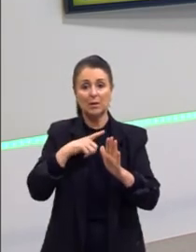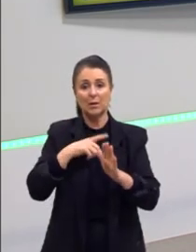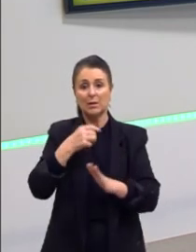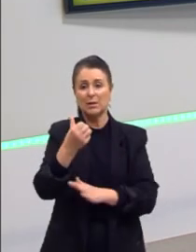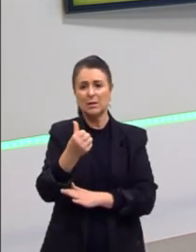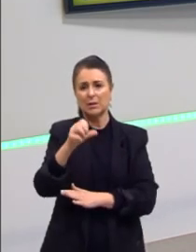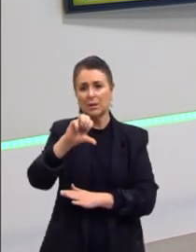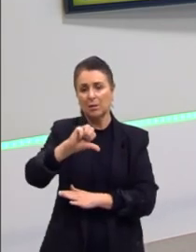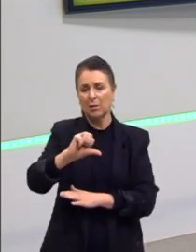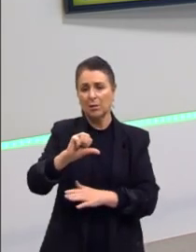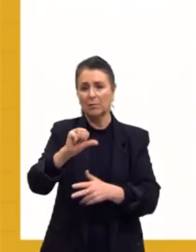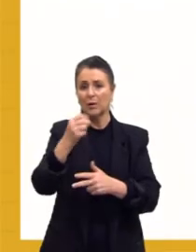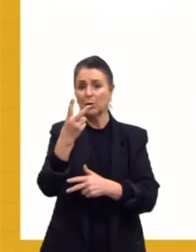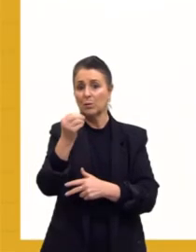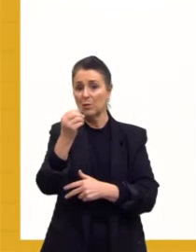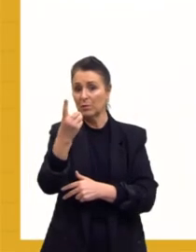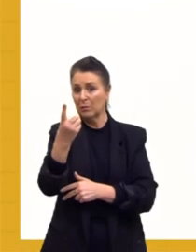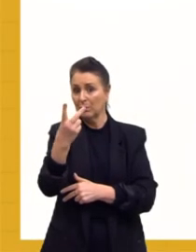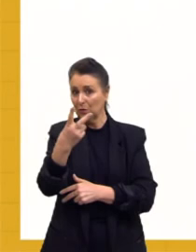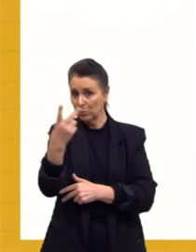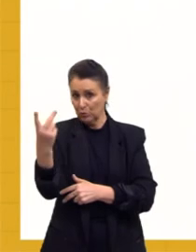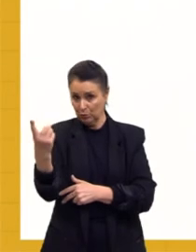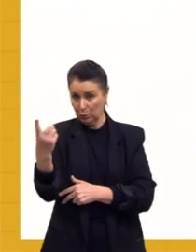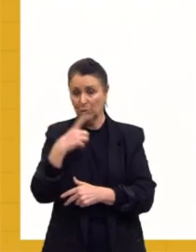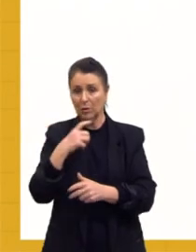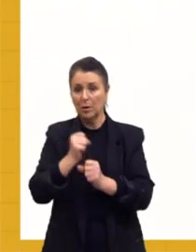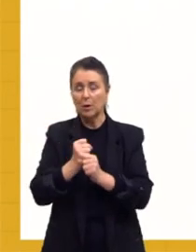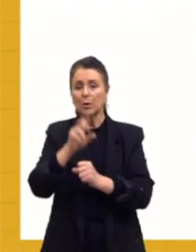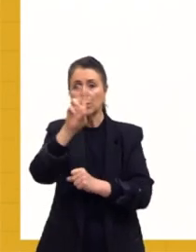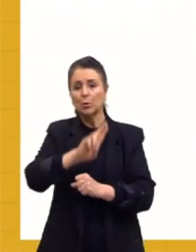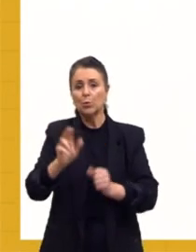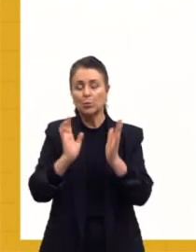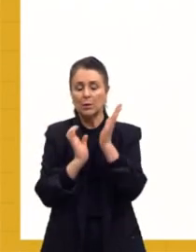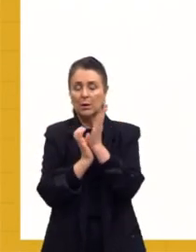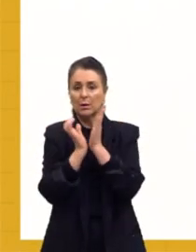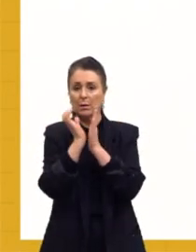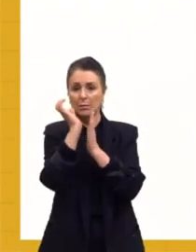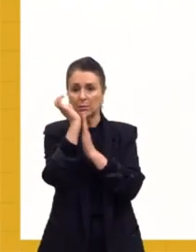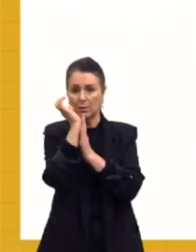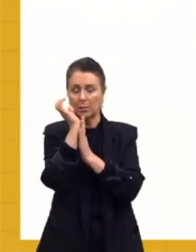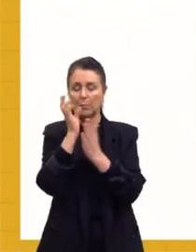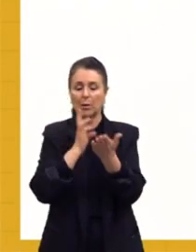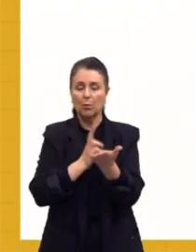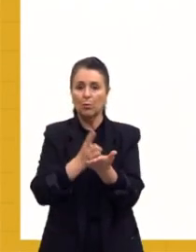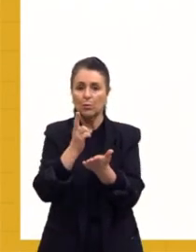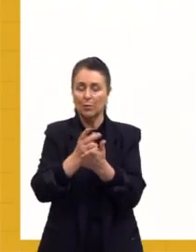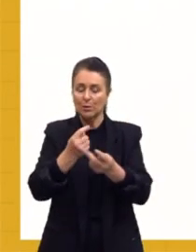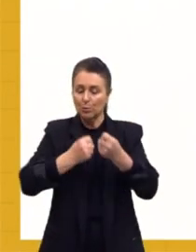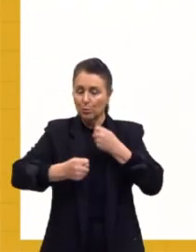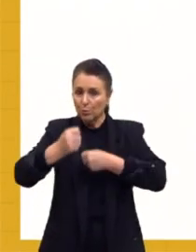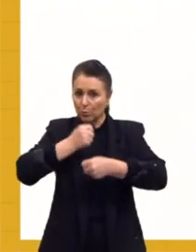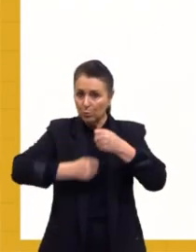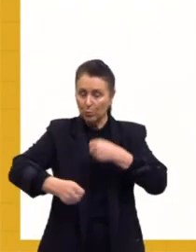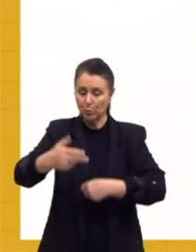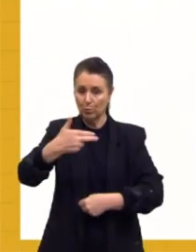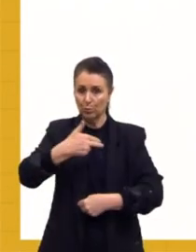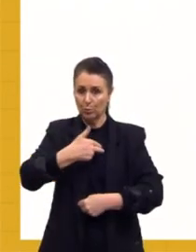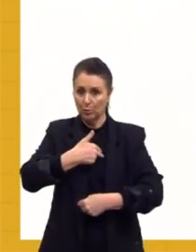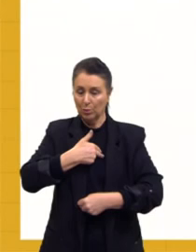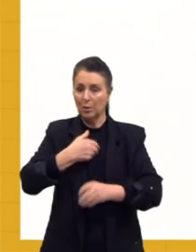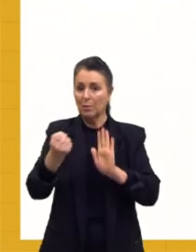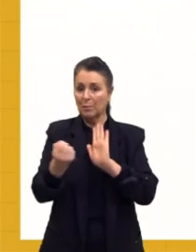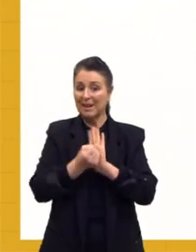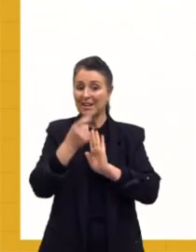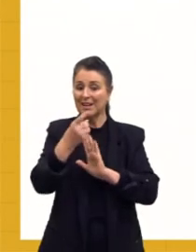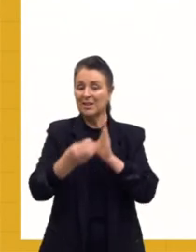69 do Enem 2021, que vai falar um pouquinho do uso da burocracia para manter esse controle pelo Getúlio. Marcar que foi